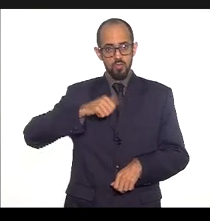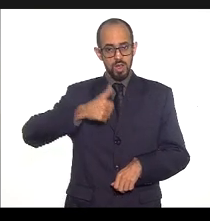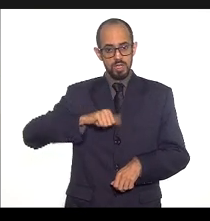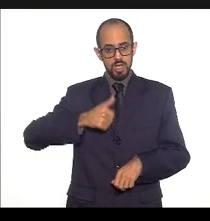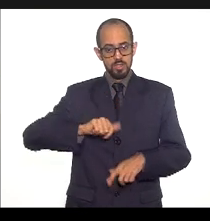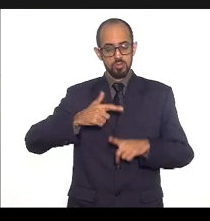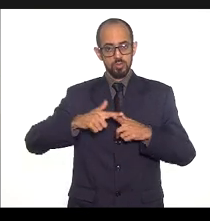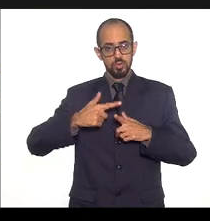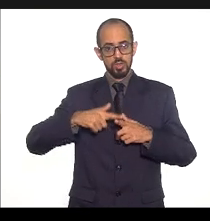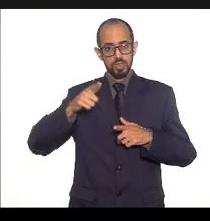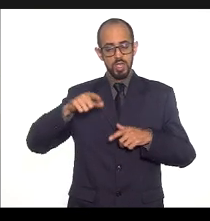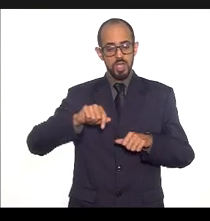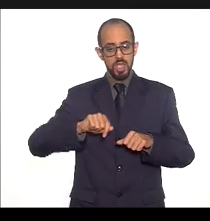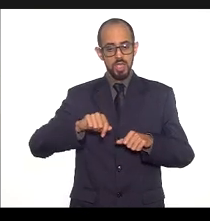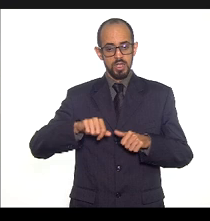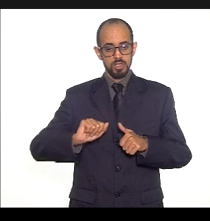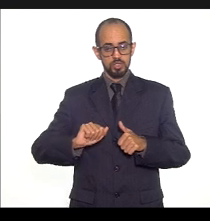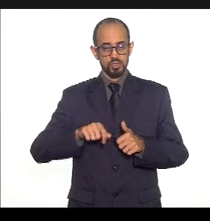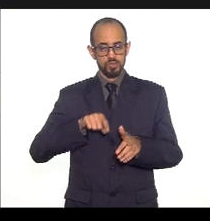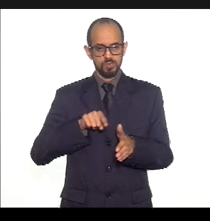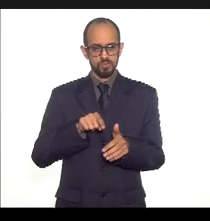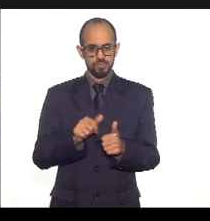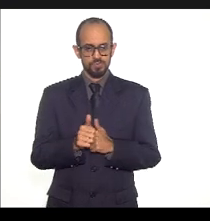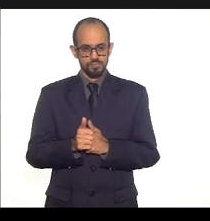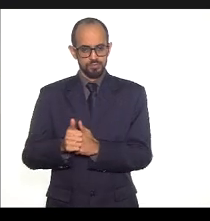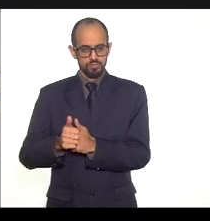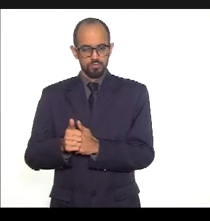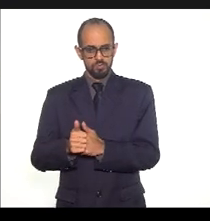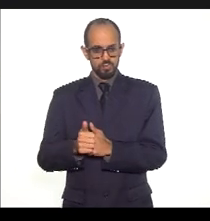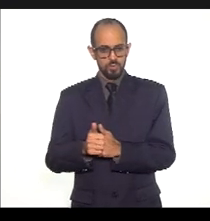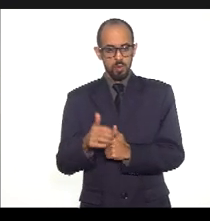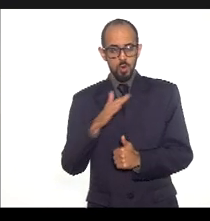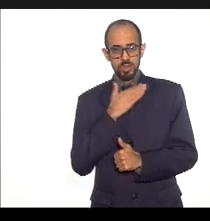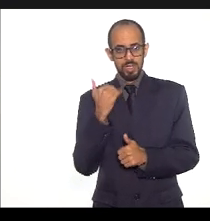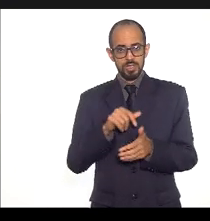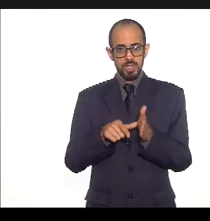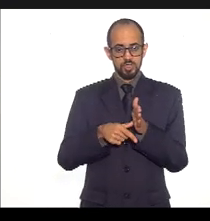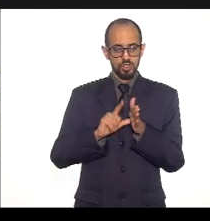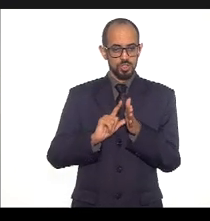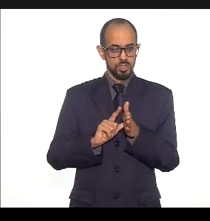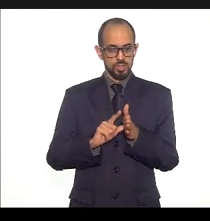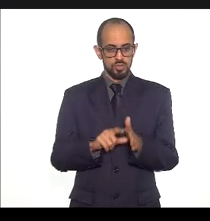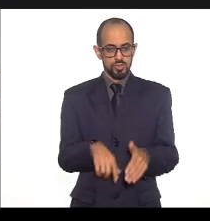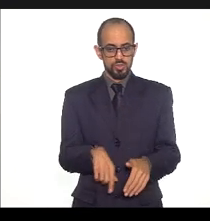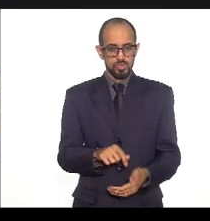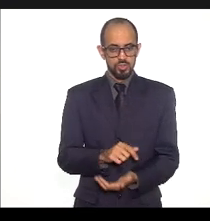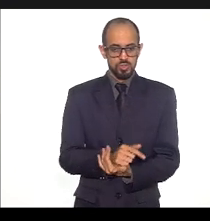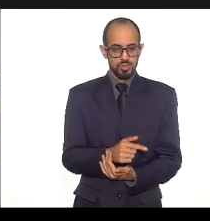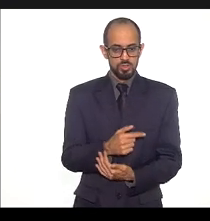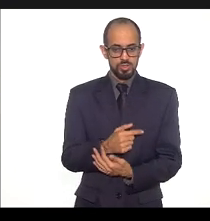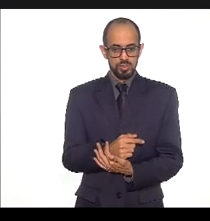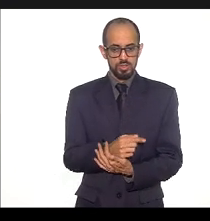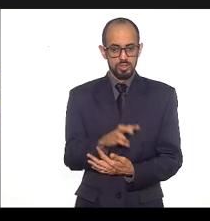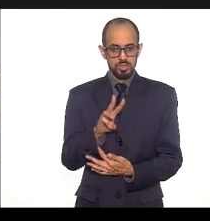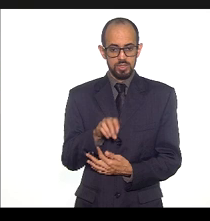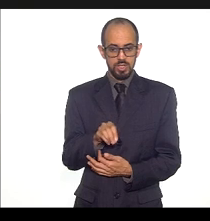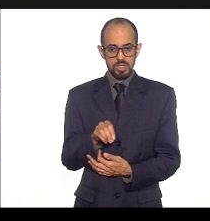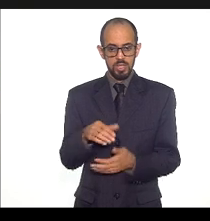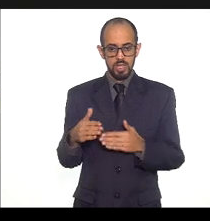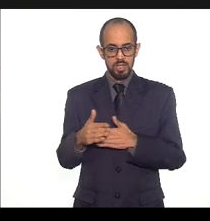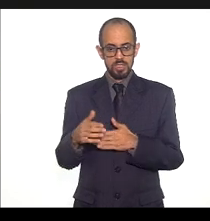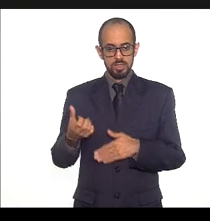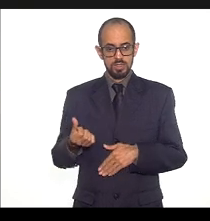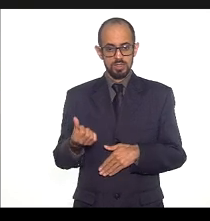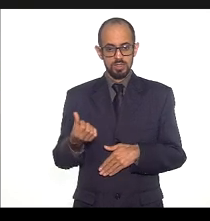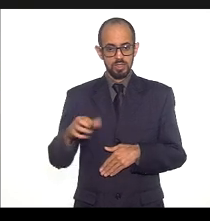monitoramento anual indicador 1 mortalidade prematura de 30 a 69 anos pelo conjunto das 4